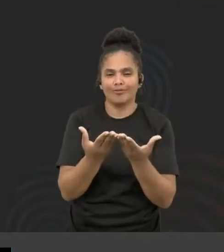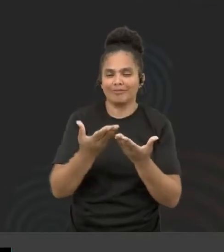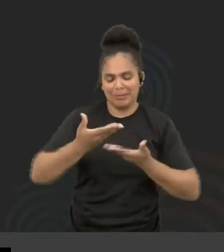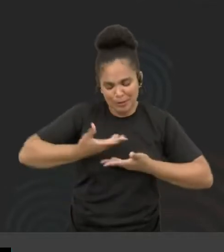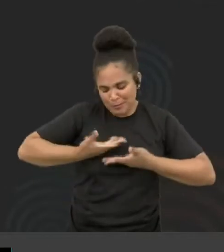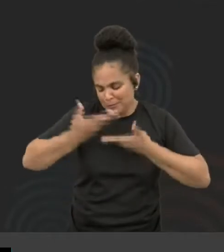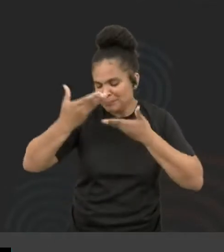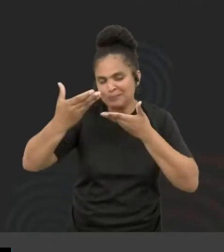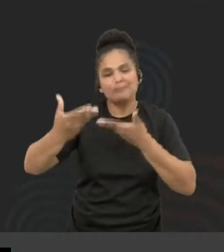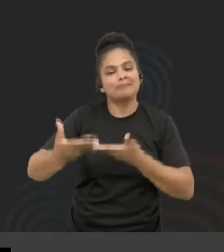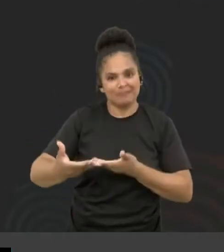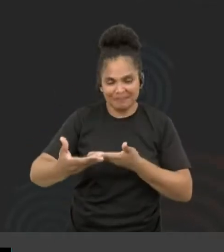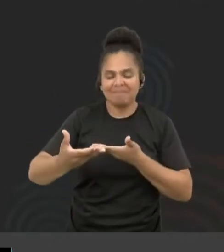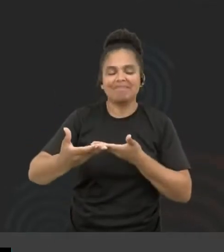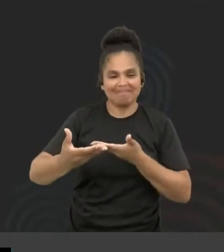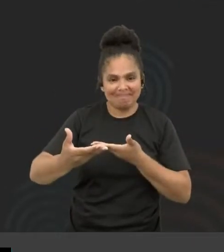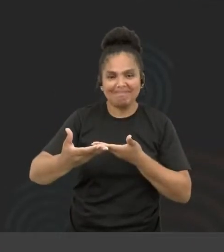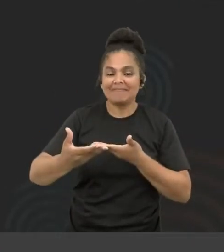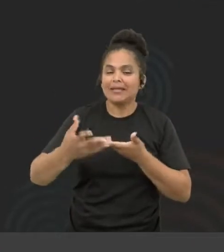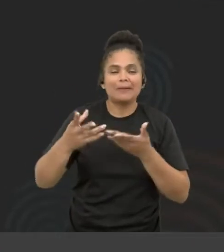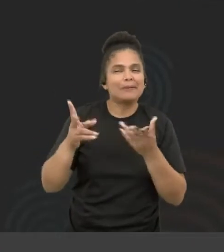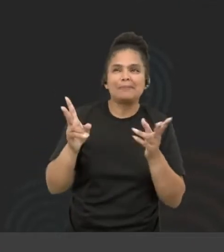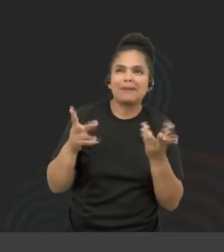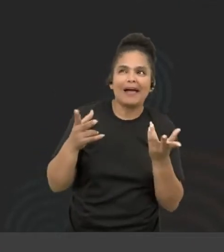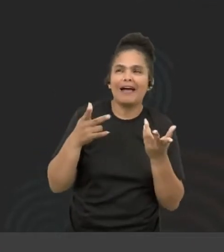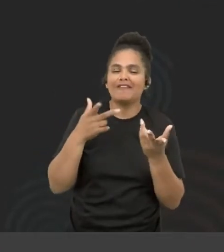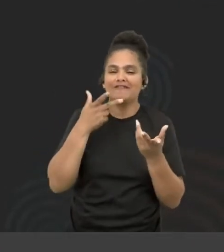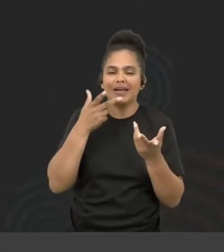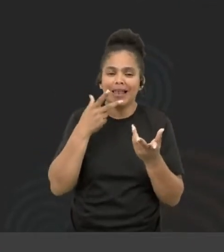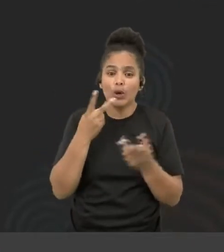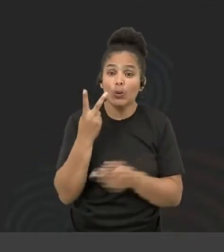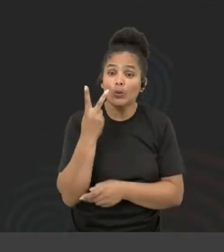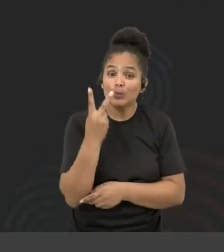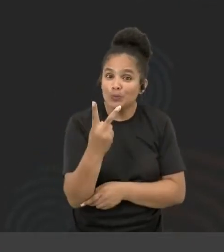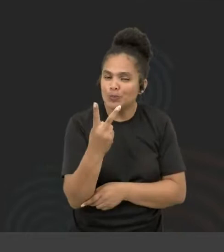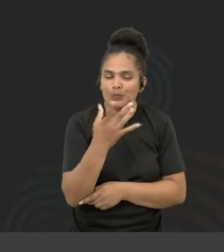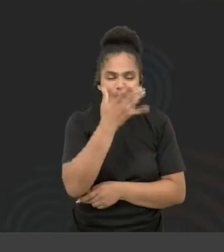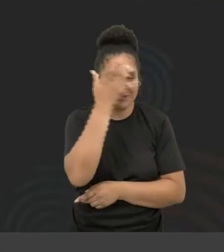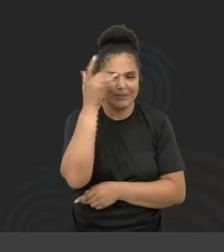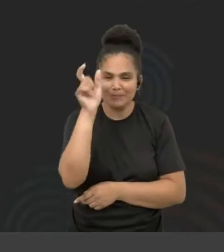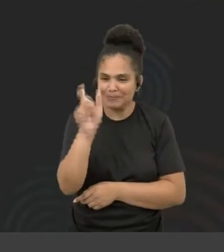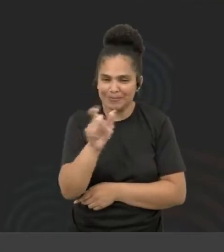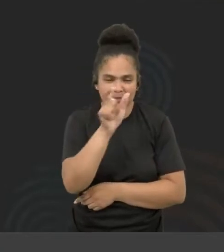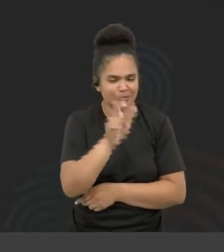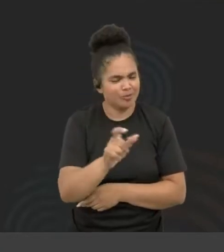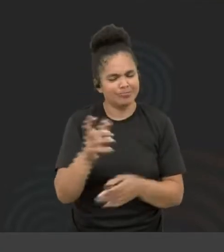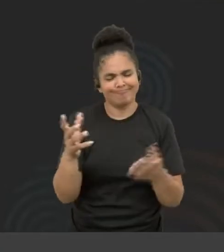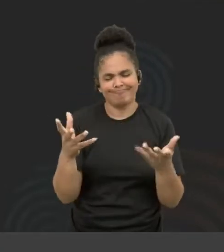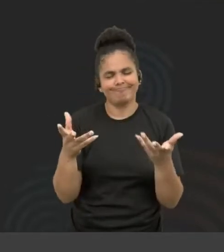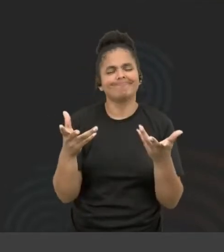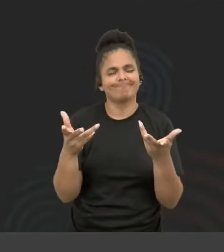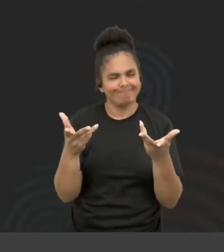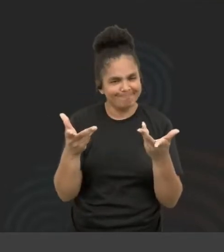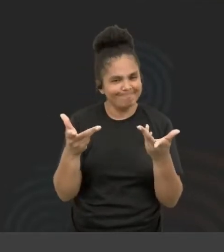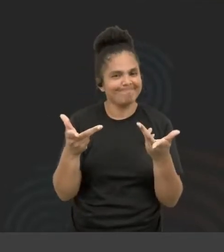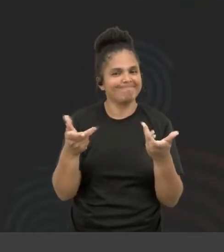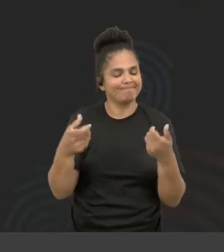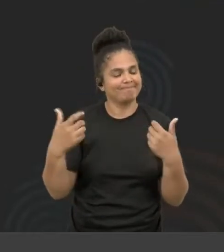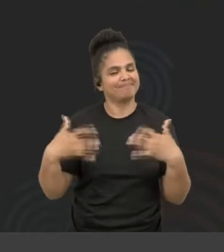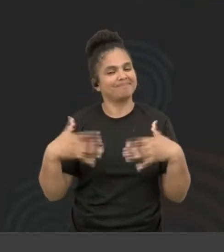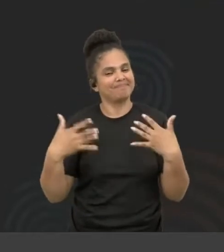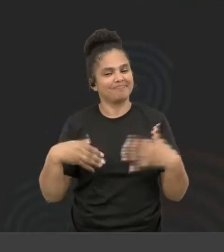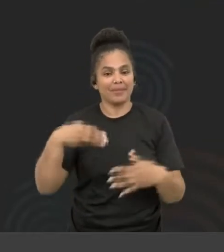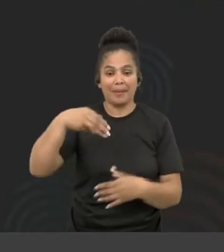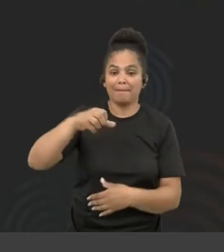convite para falar com duas pessoas sensacionais, Mari,